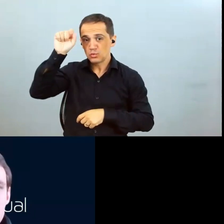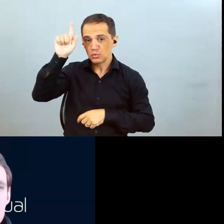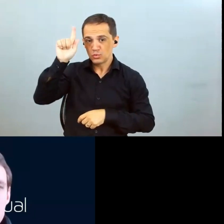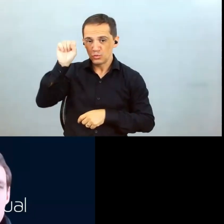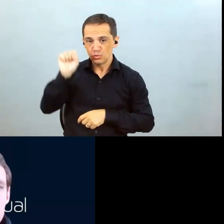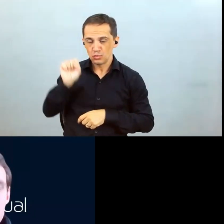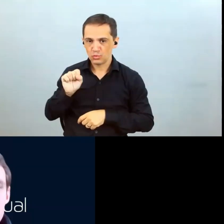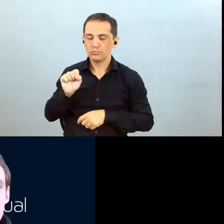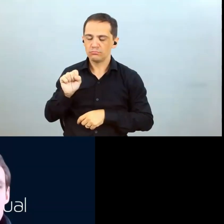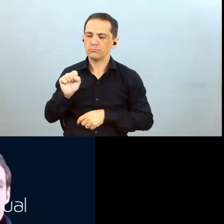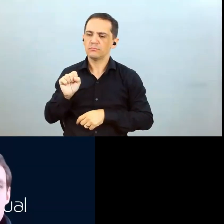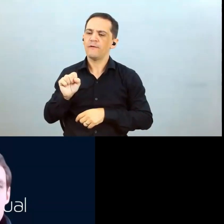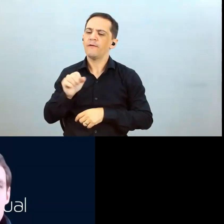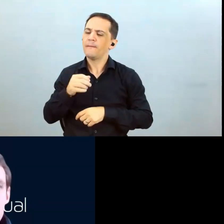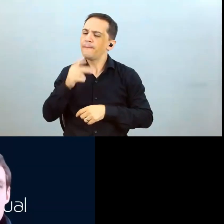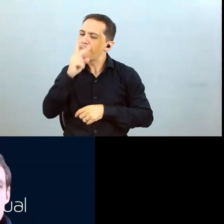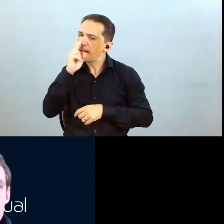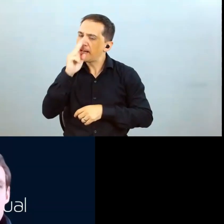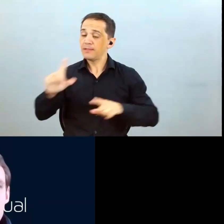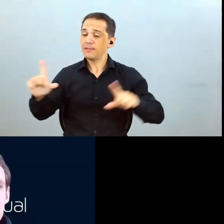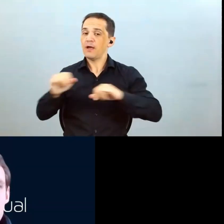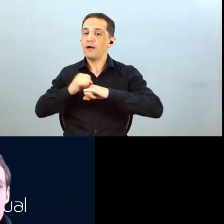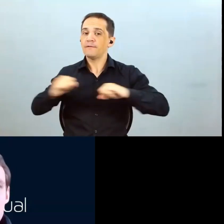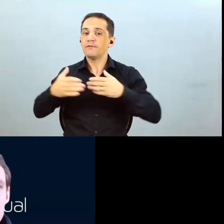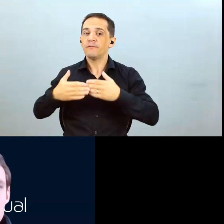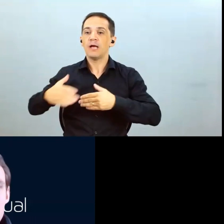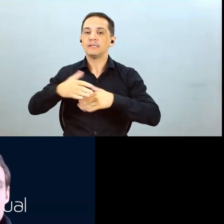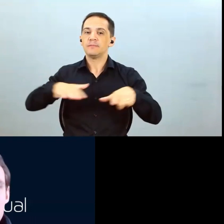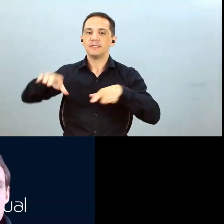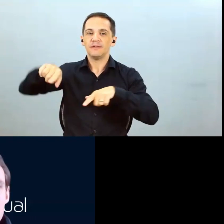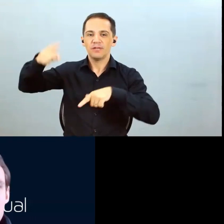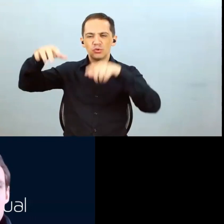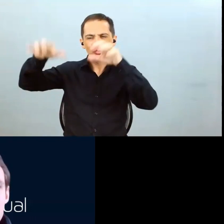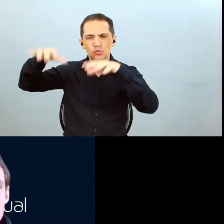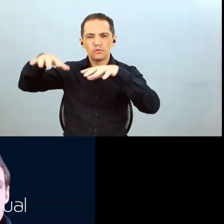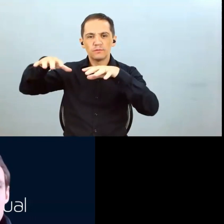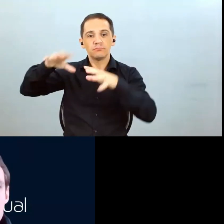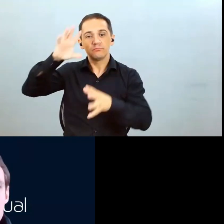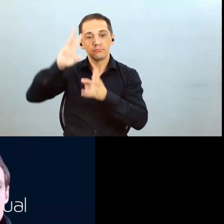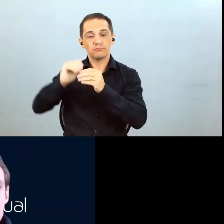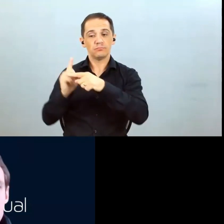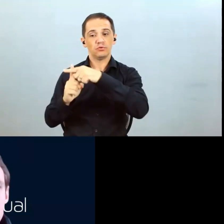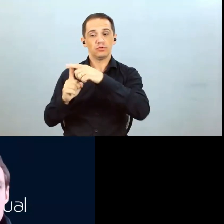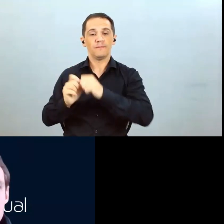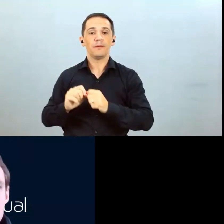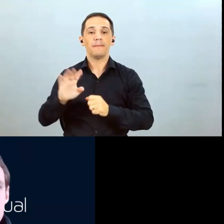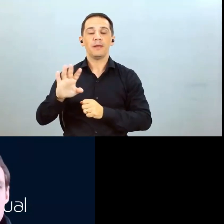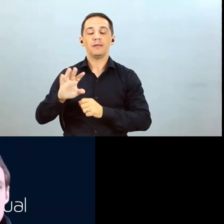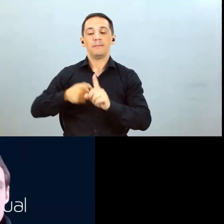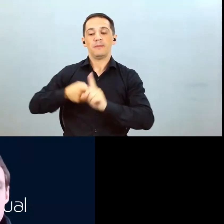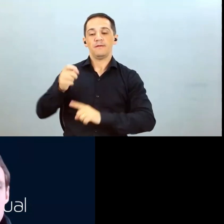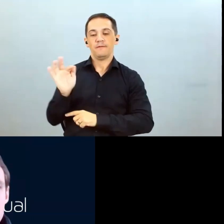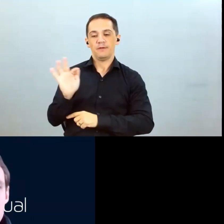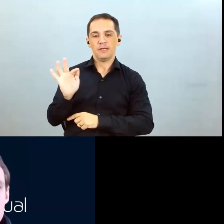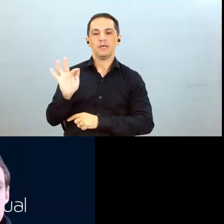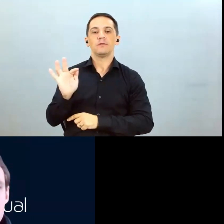vem para confirmar uma alta produtividade. Mas a safra do Mato Grosso, como a gente plantou todo ele no mês de fevereiro, o milho, então vai ser uma safra